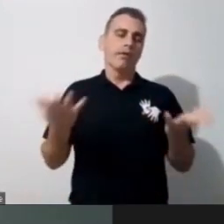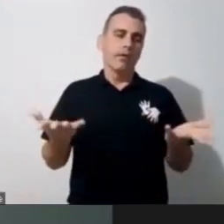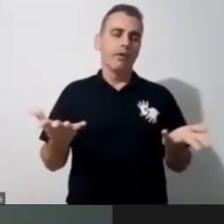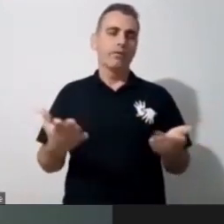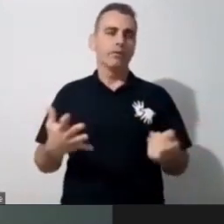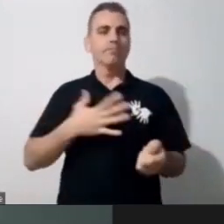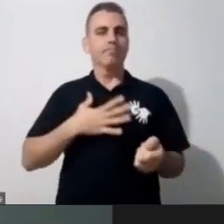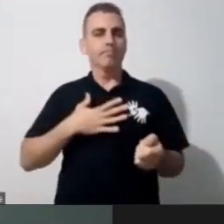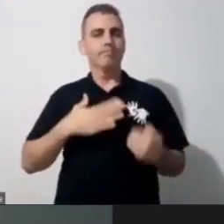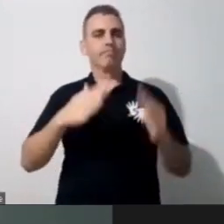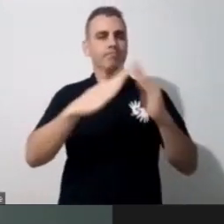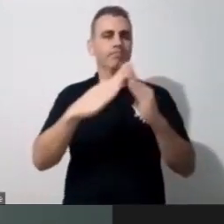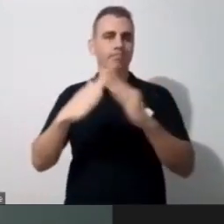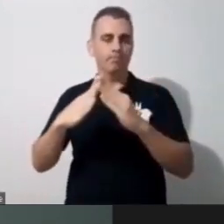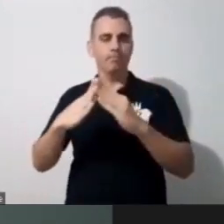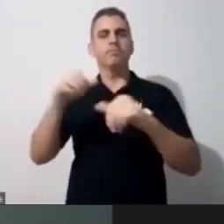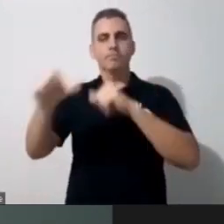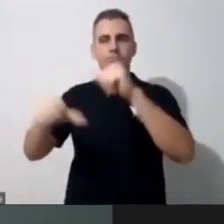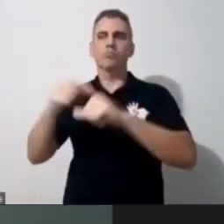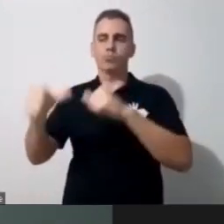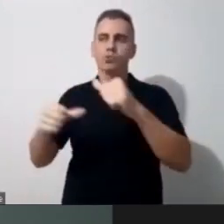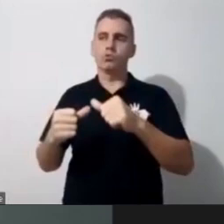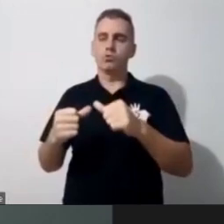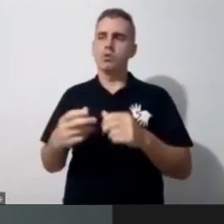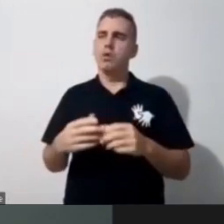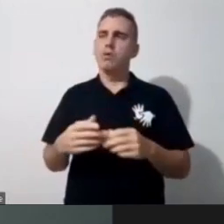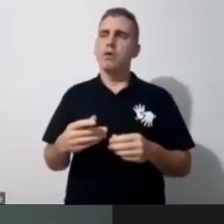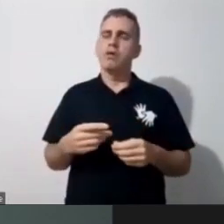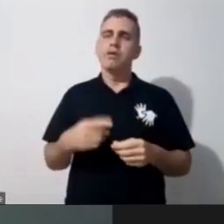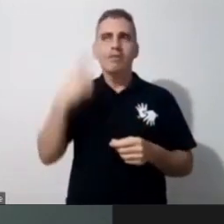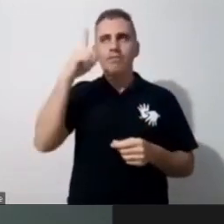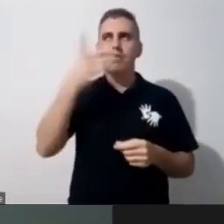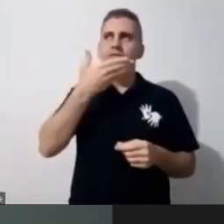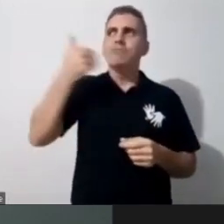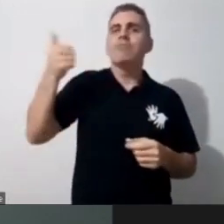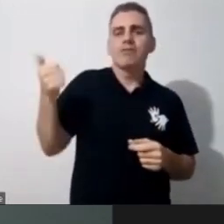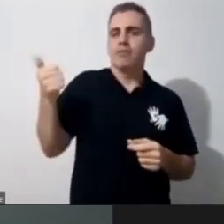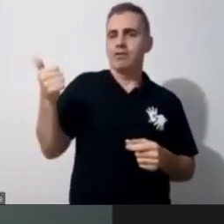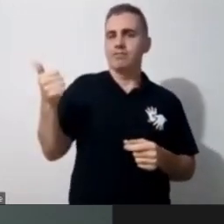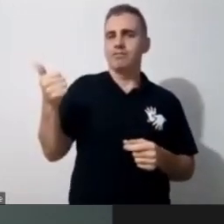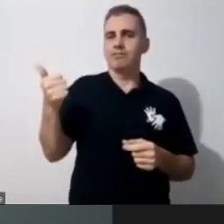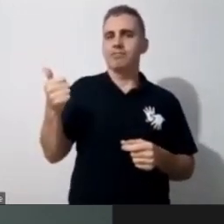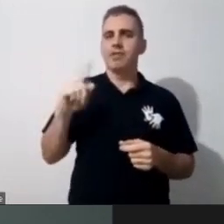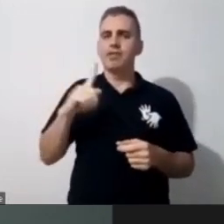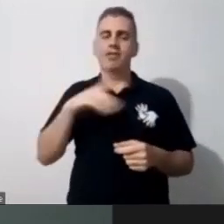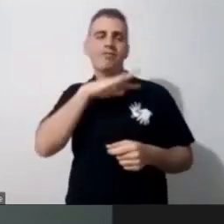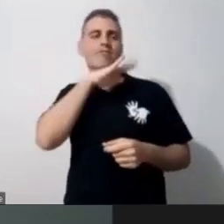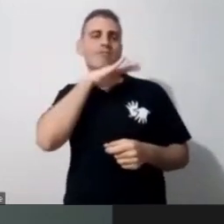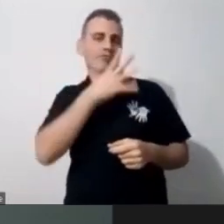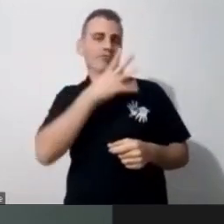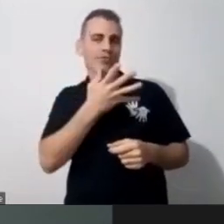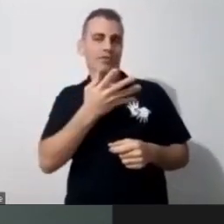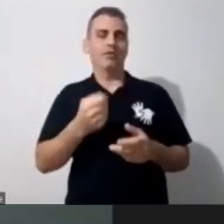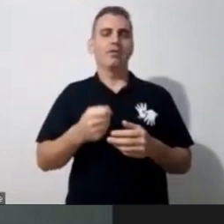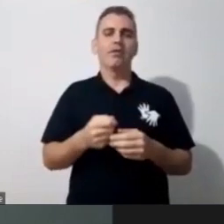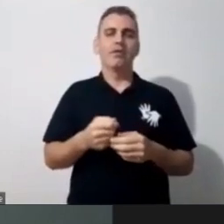levo o melhor deles, o melhor desse momento, eu tenho tentado, não é fácil, porque a gente sabe,